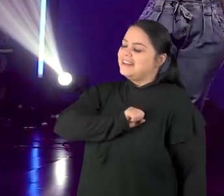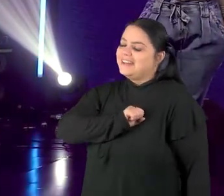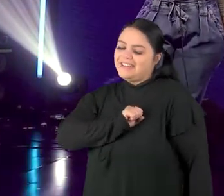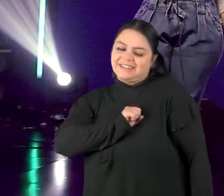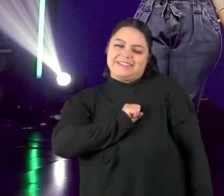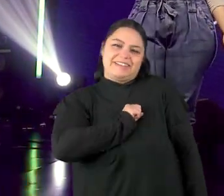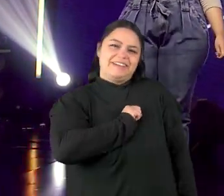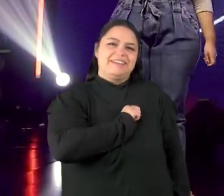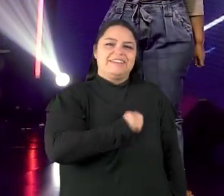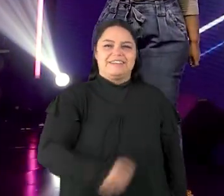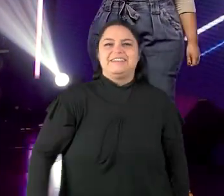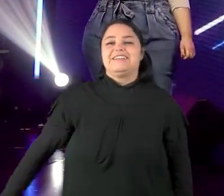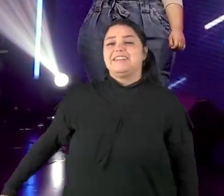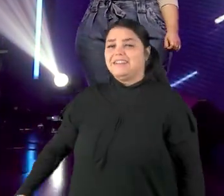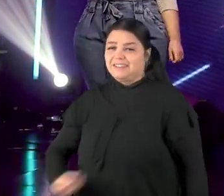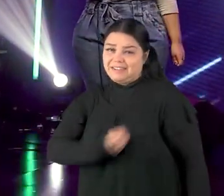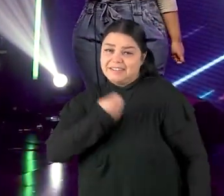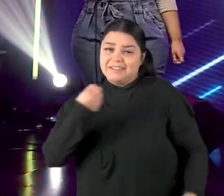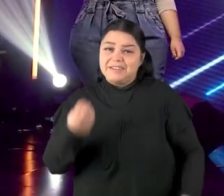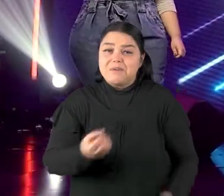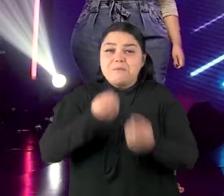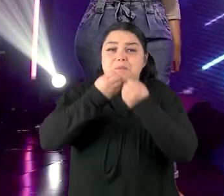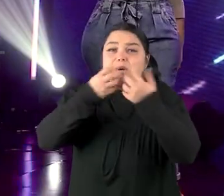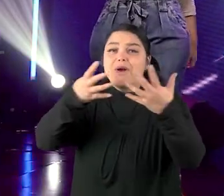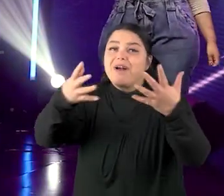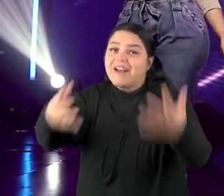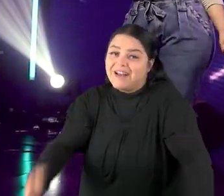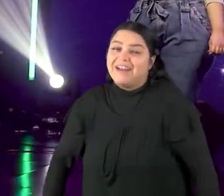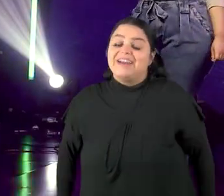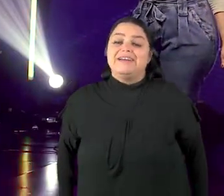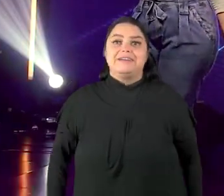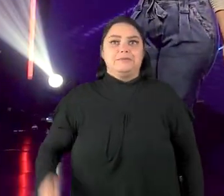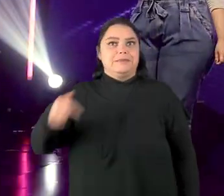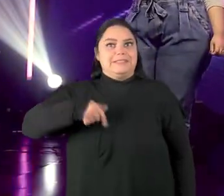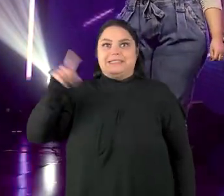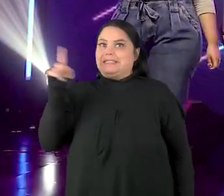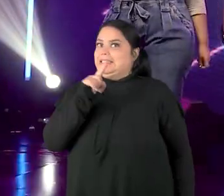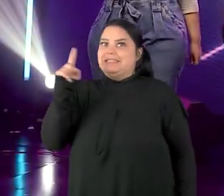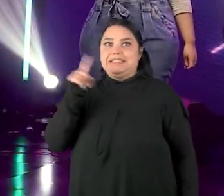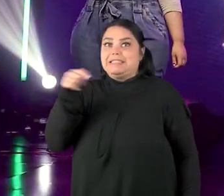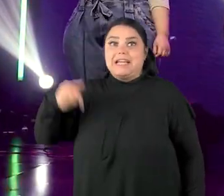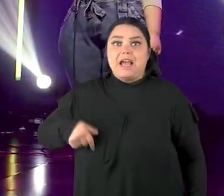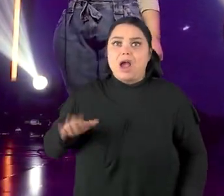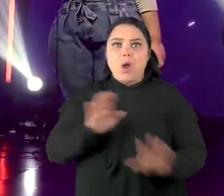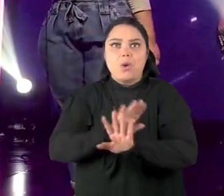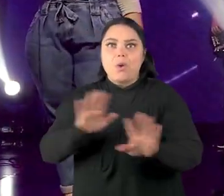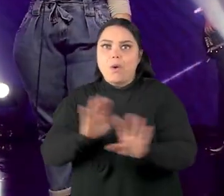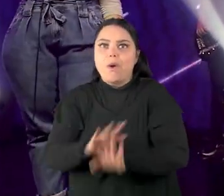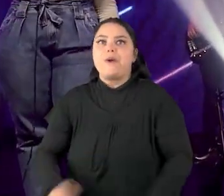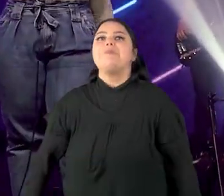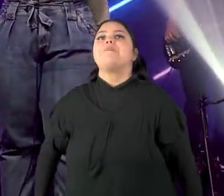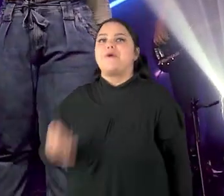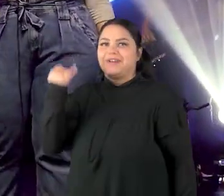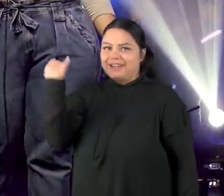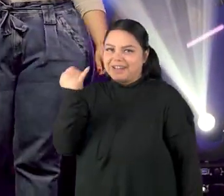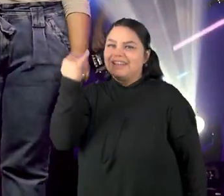A vida é tão boa, não estou aqui à